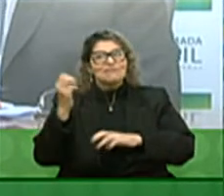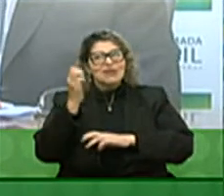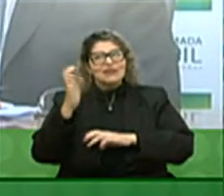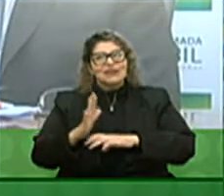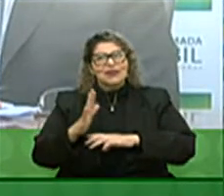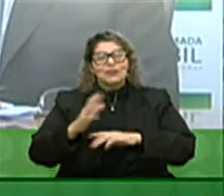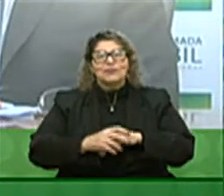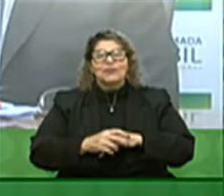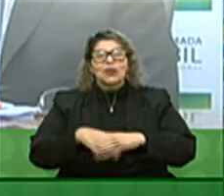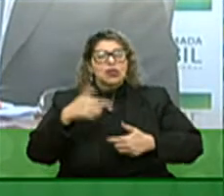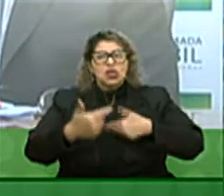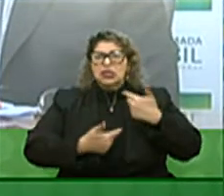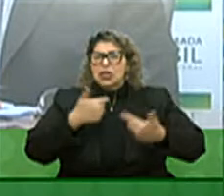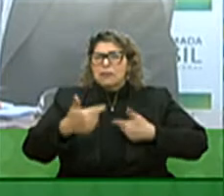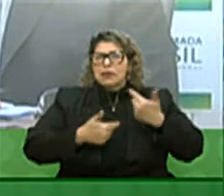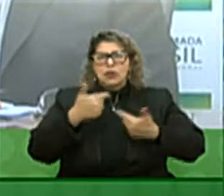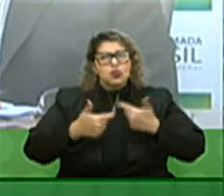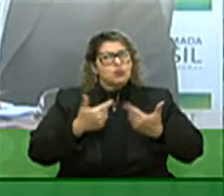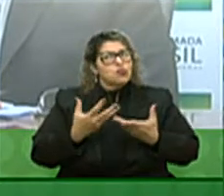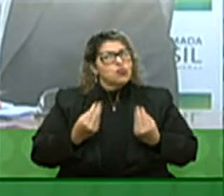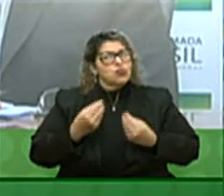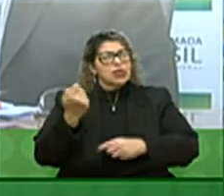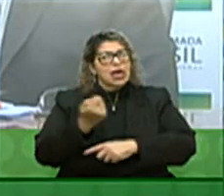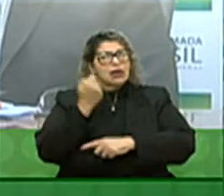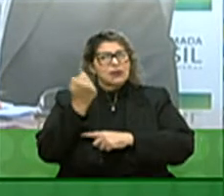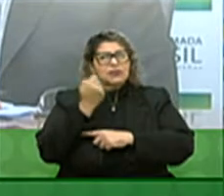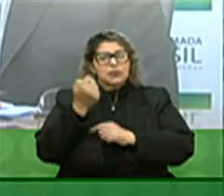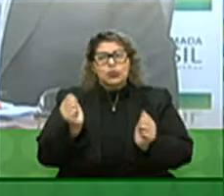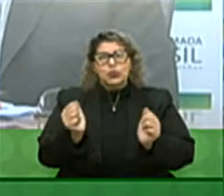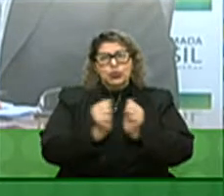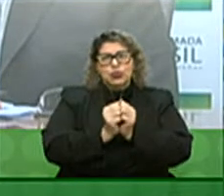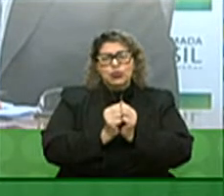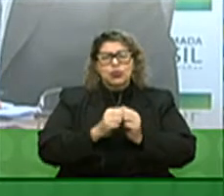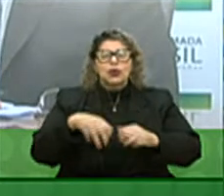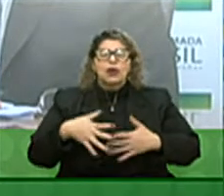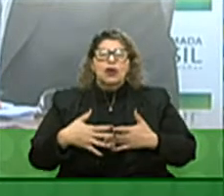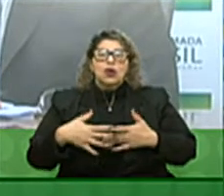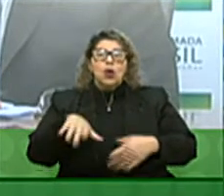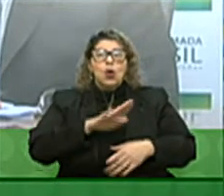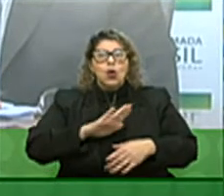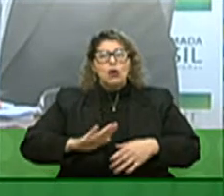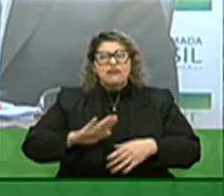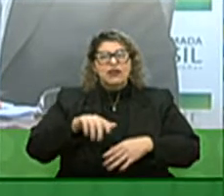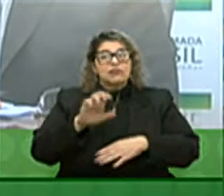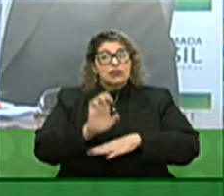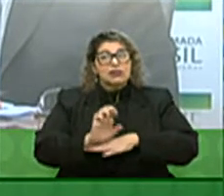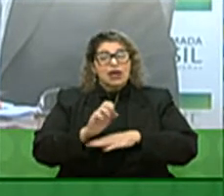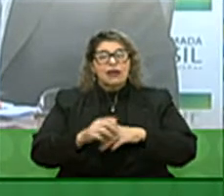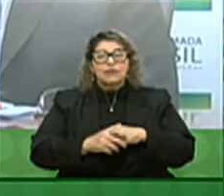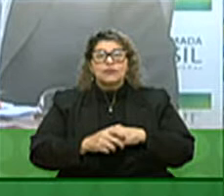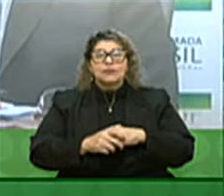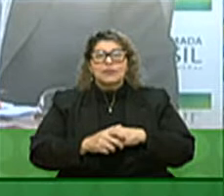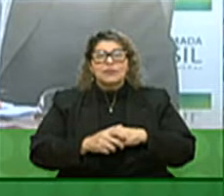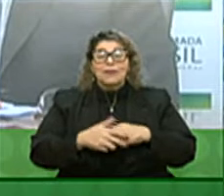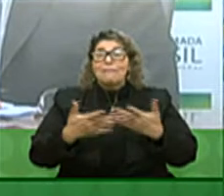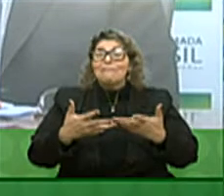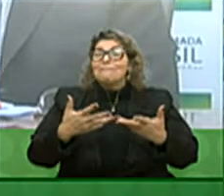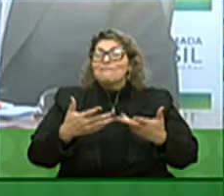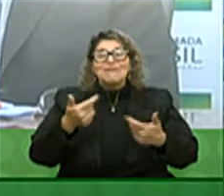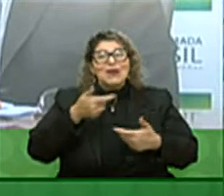que nós estamos trabalhando muito aqui no Rio Grande do Sul junto com o governo do estado em criar condições mais